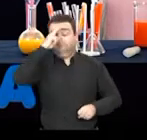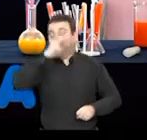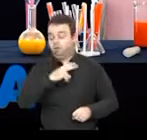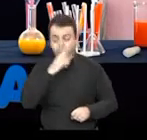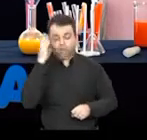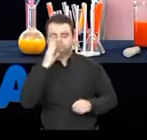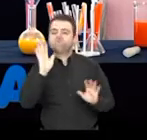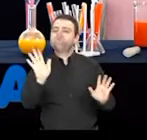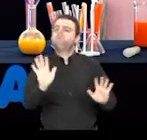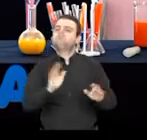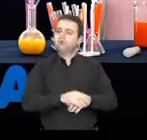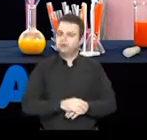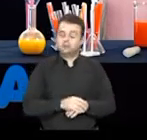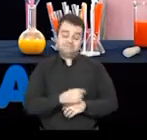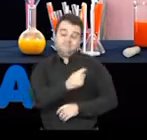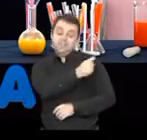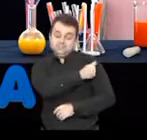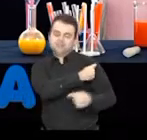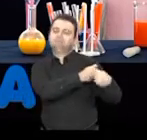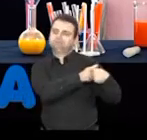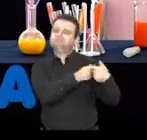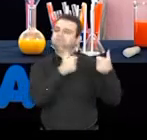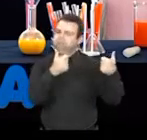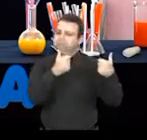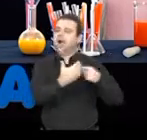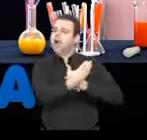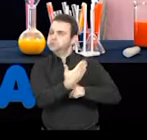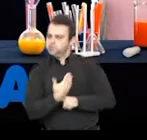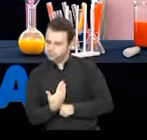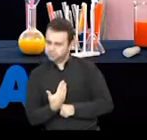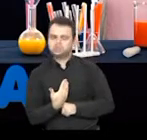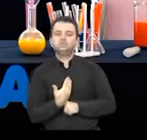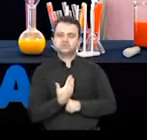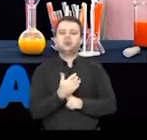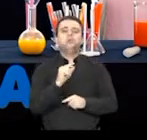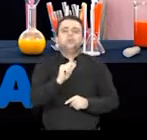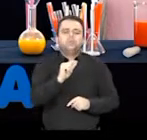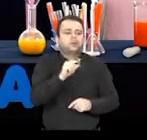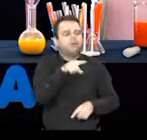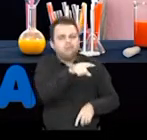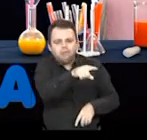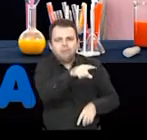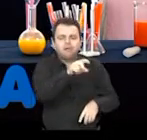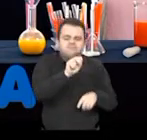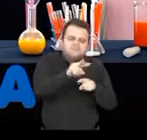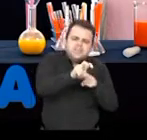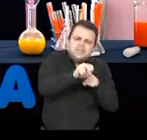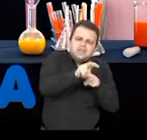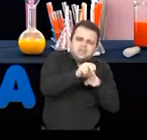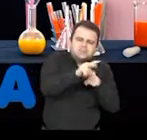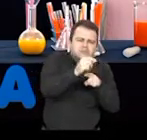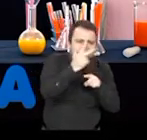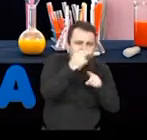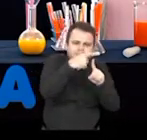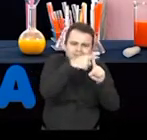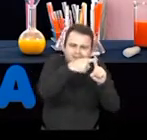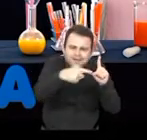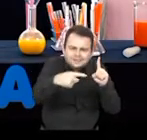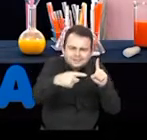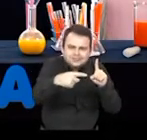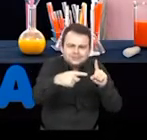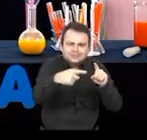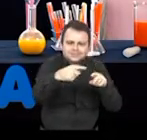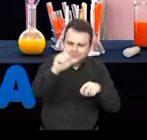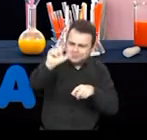que a vacina funciona. Ela, então, vai oferecer aquele micro-organismo morto, inativado, uma parte dele, para